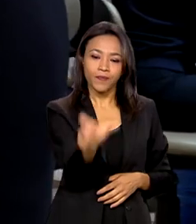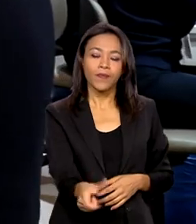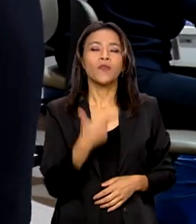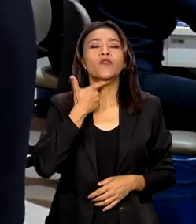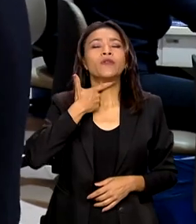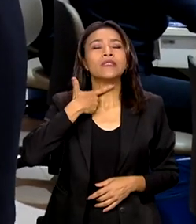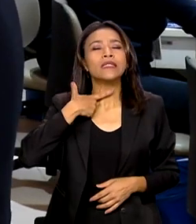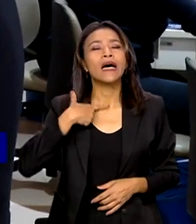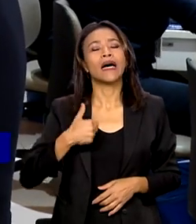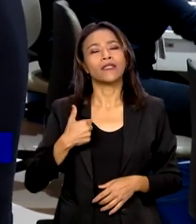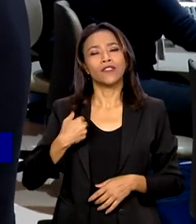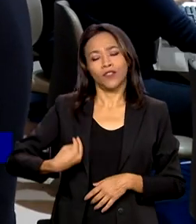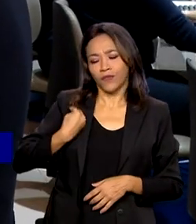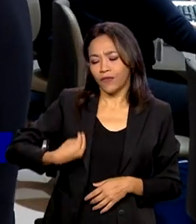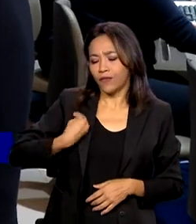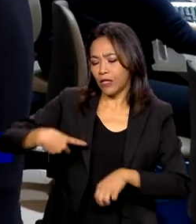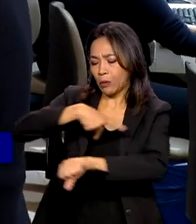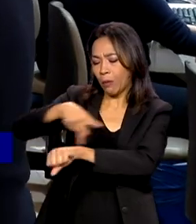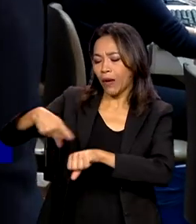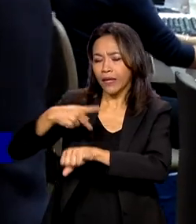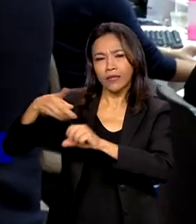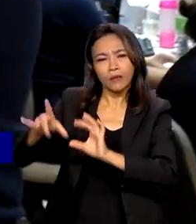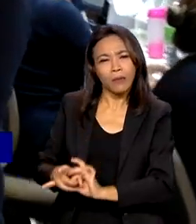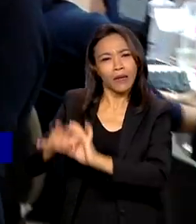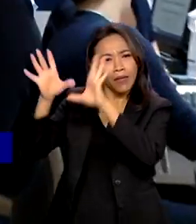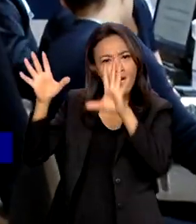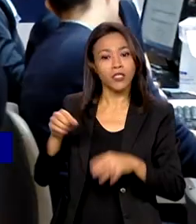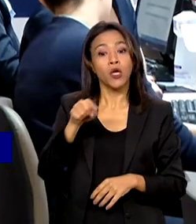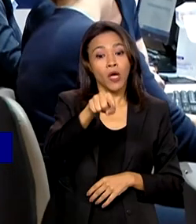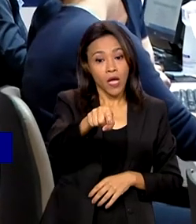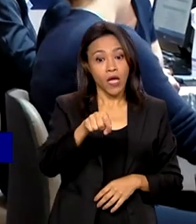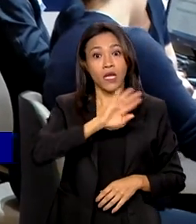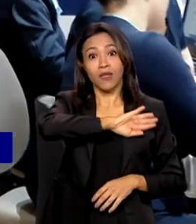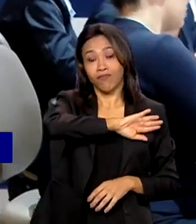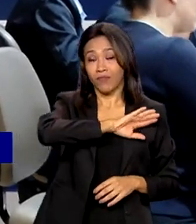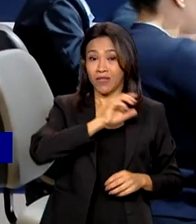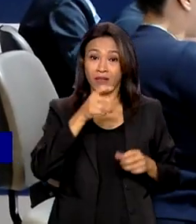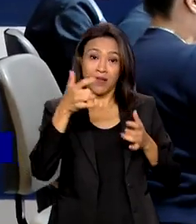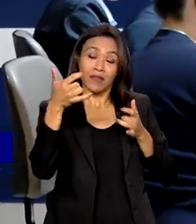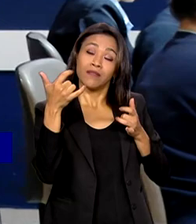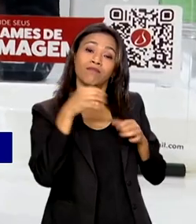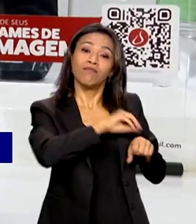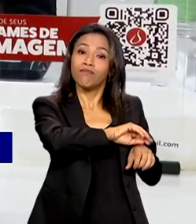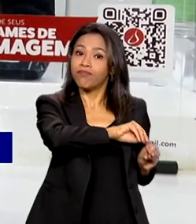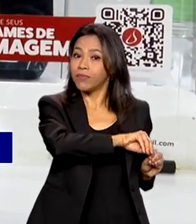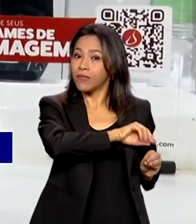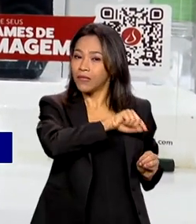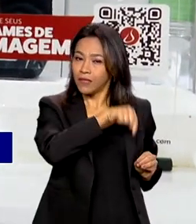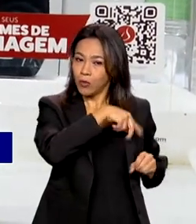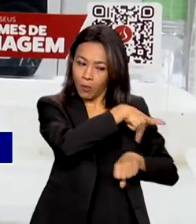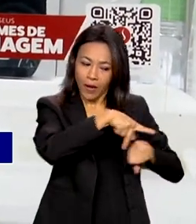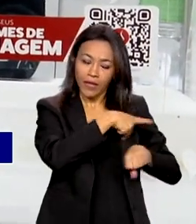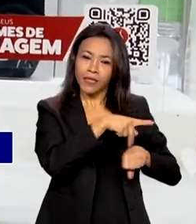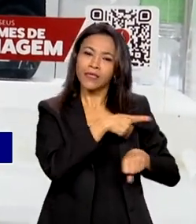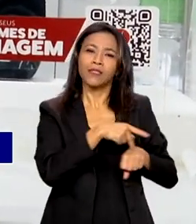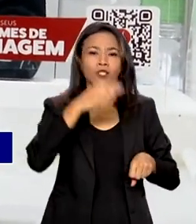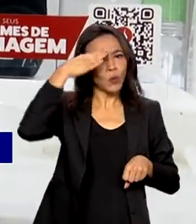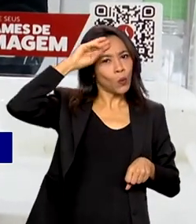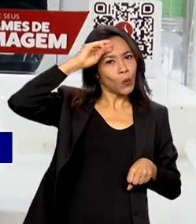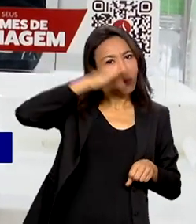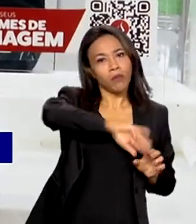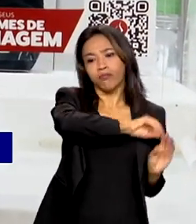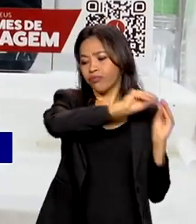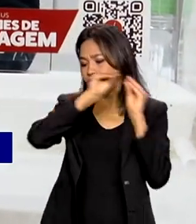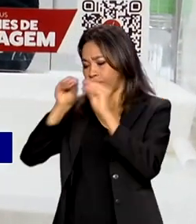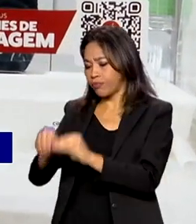num país com mais liberdade foi o que levou Carlos a sair de Cuba há quatro anos. No país caribenho, ele deixou a